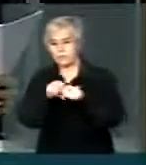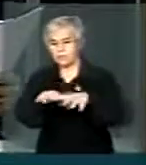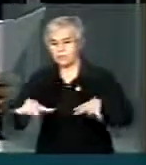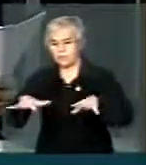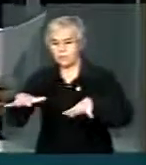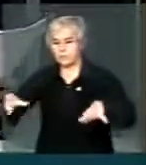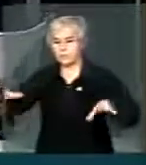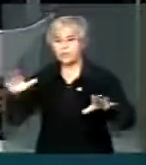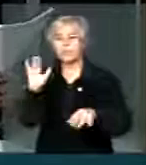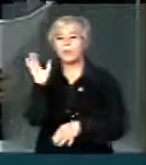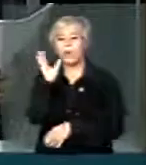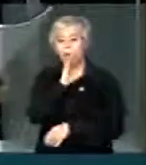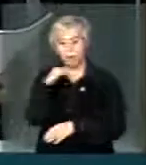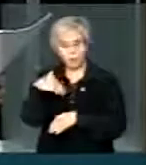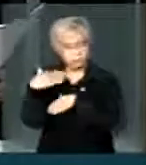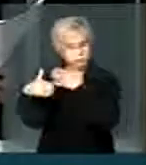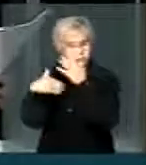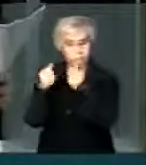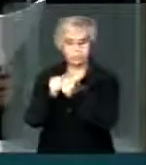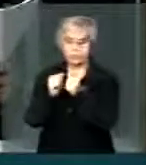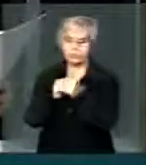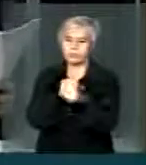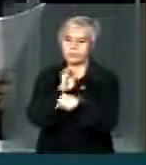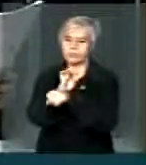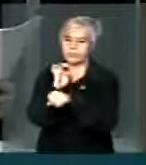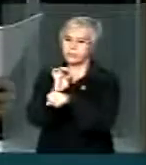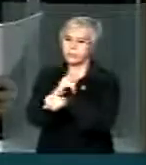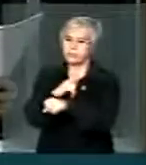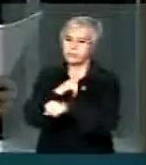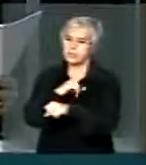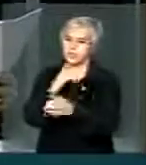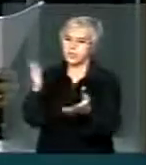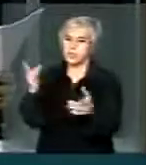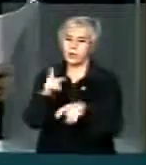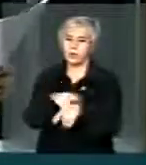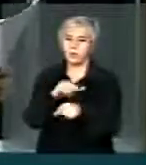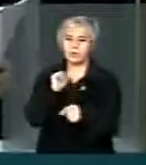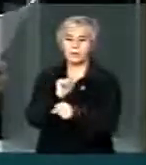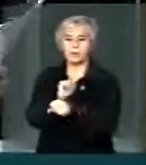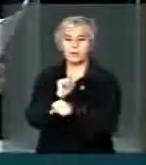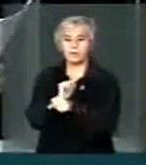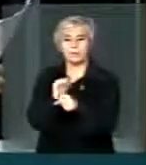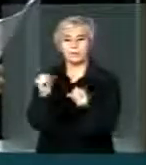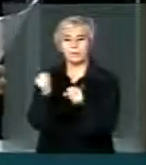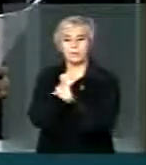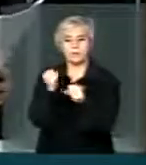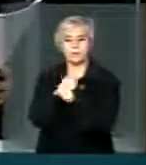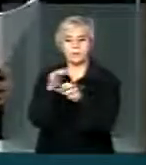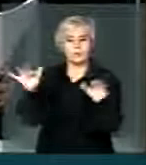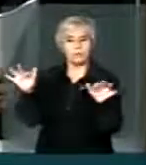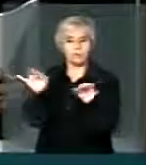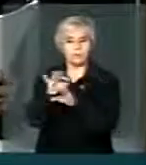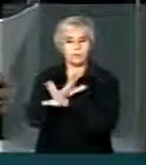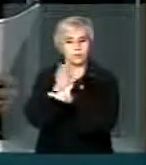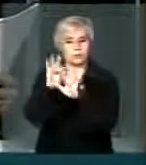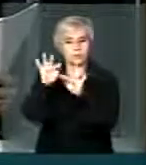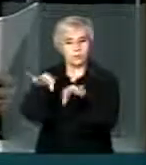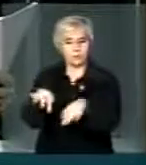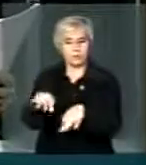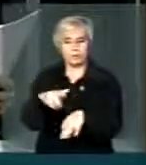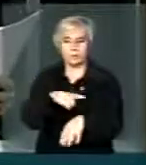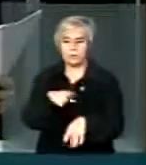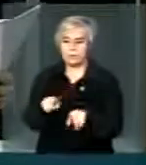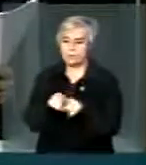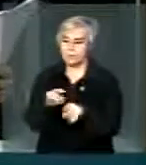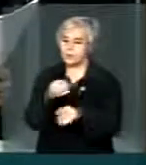ser aceleradas. Os Estados estão esperando realmente a conclusão dessas obras. E existem várias emendas